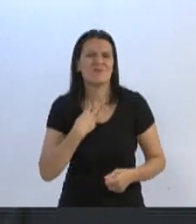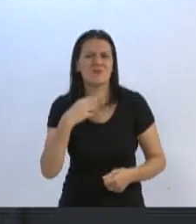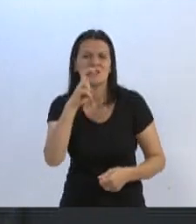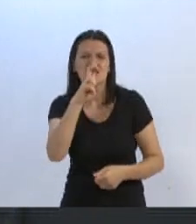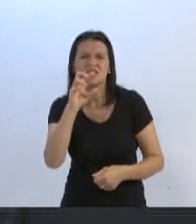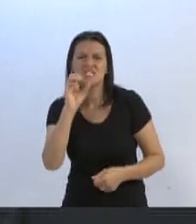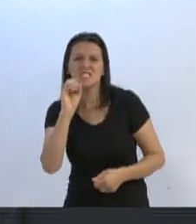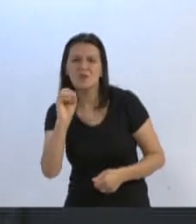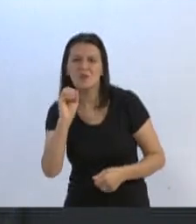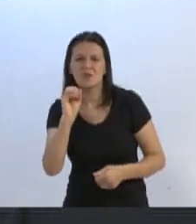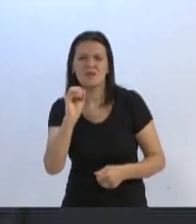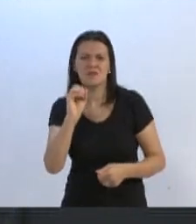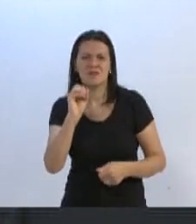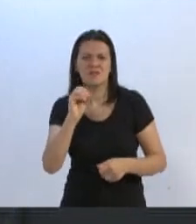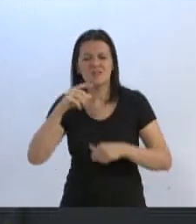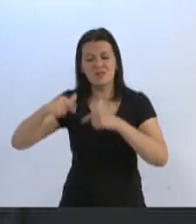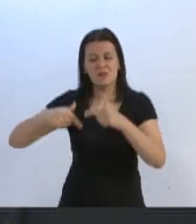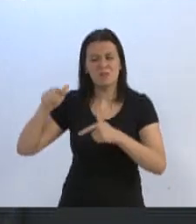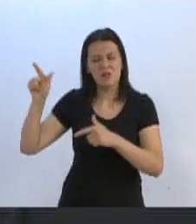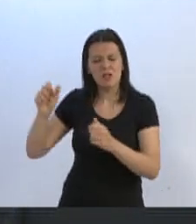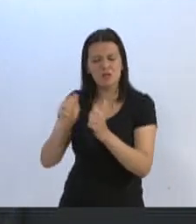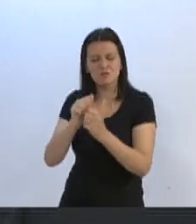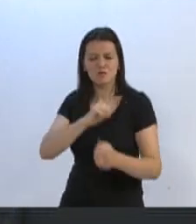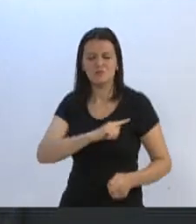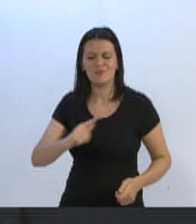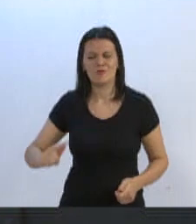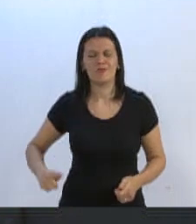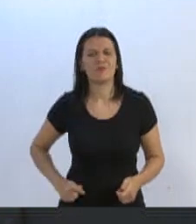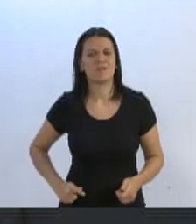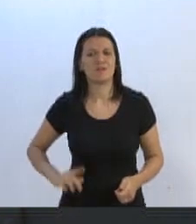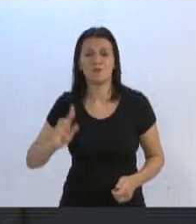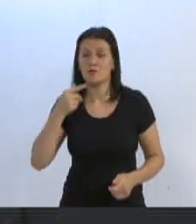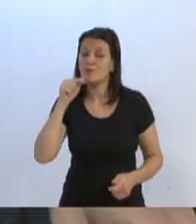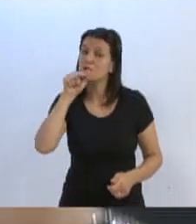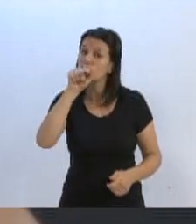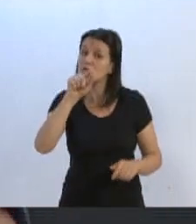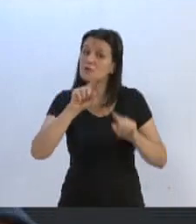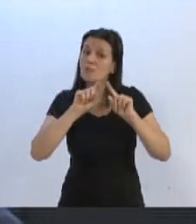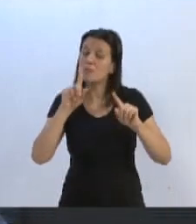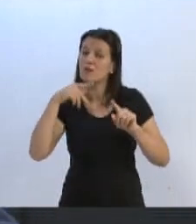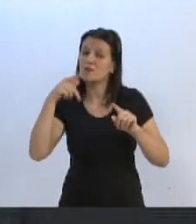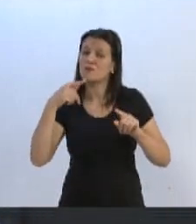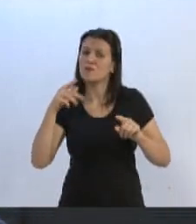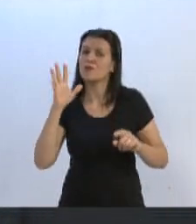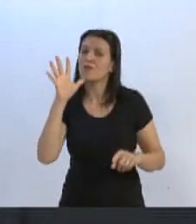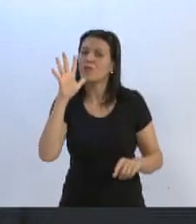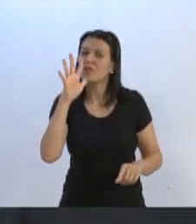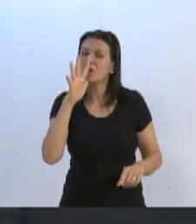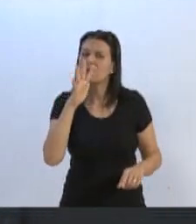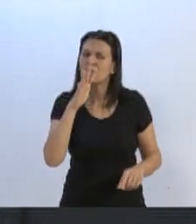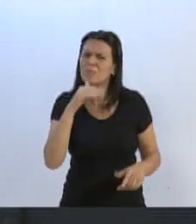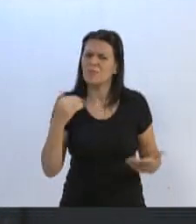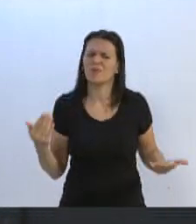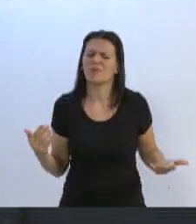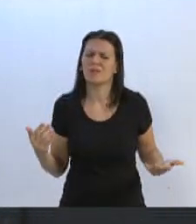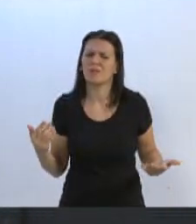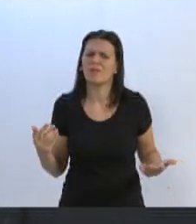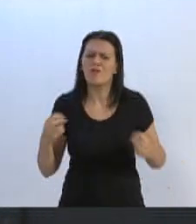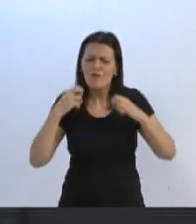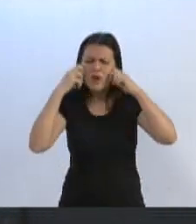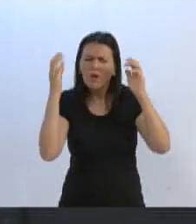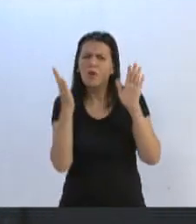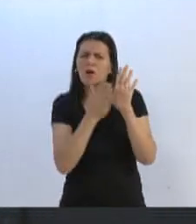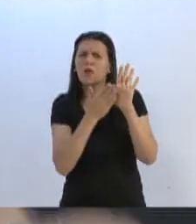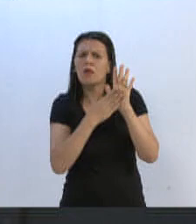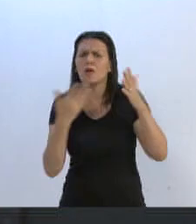governo. Aí ele começa a falar em economia. Eu não estou falando de Vossa Excelência. Eu estou falando que vamos ter moral e vergonha na cara de vir aqui